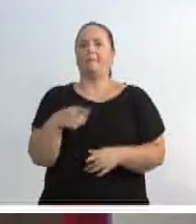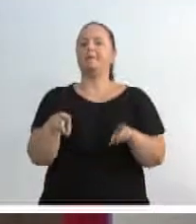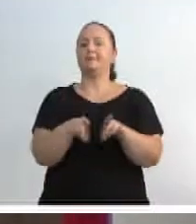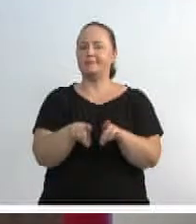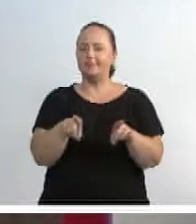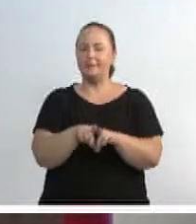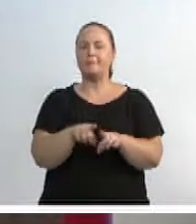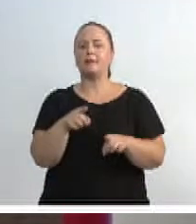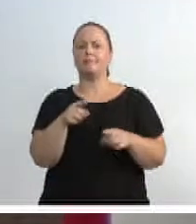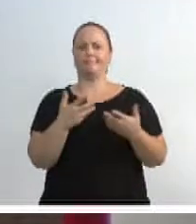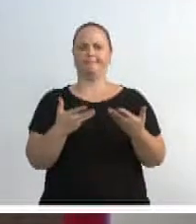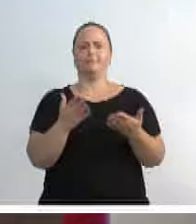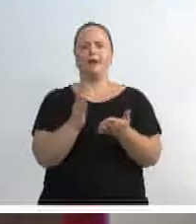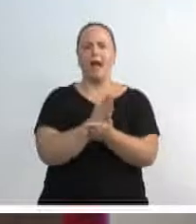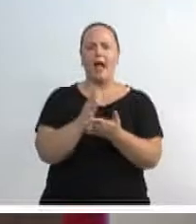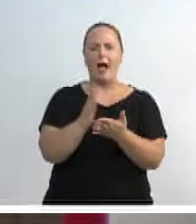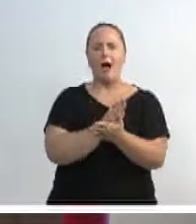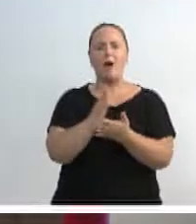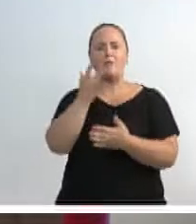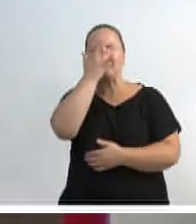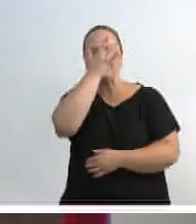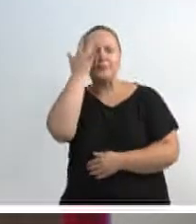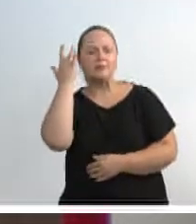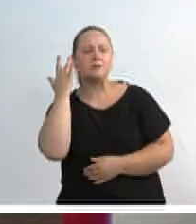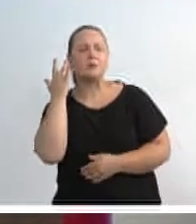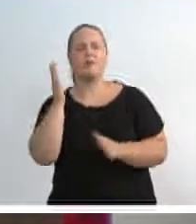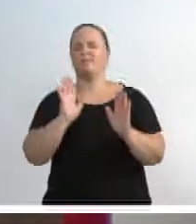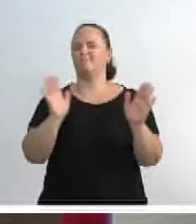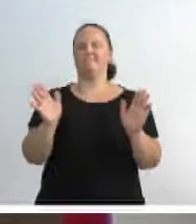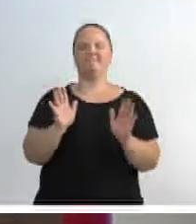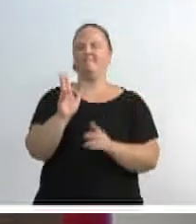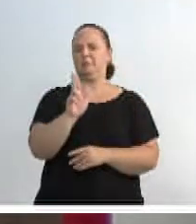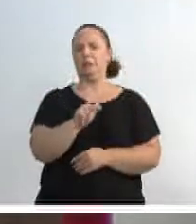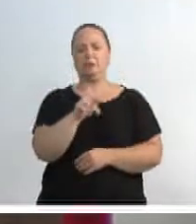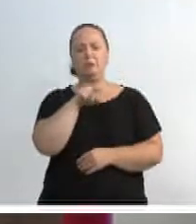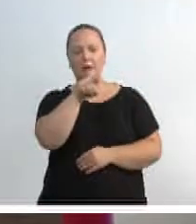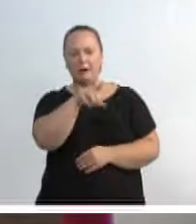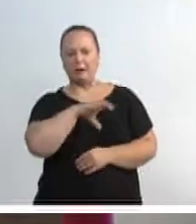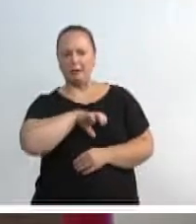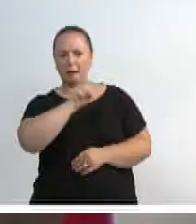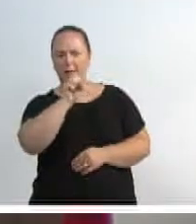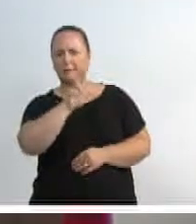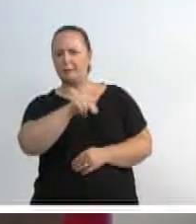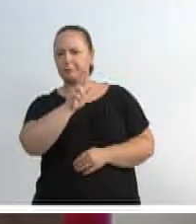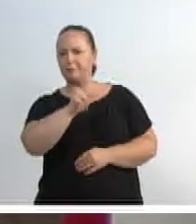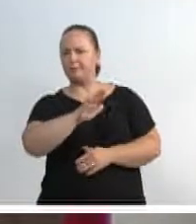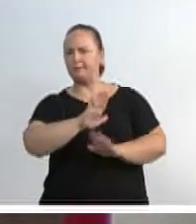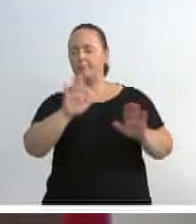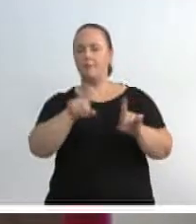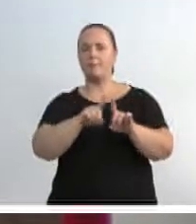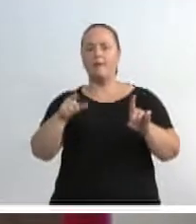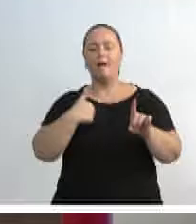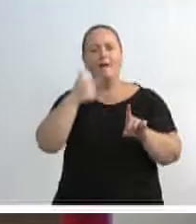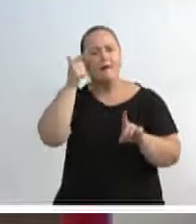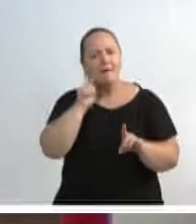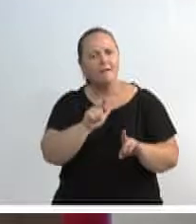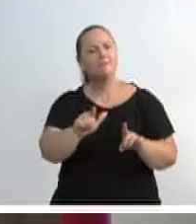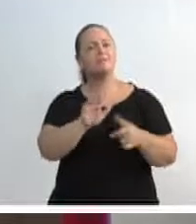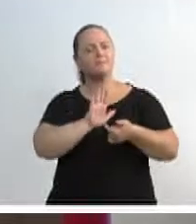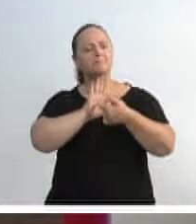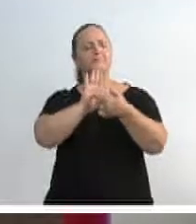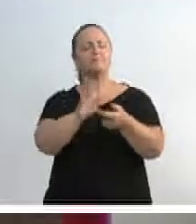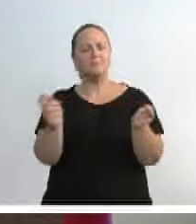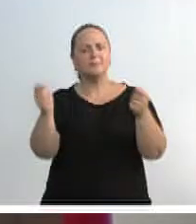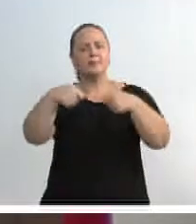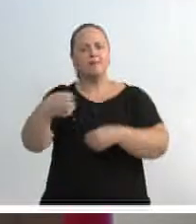todos os bolões que circulavam na imprensa, ninguém nos apostava que seria possível fazer aquilo que nós fizemos. Nós mostramos que uma nova